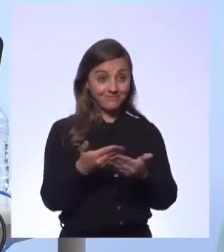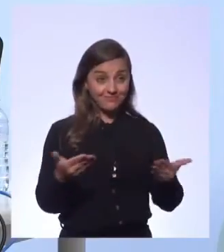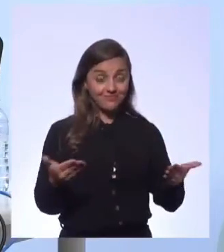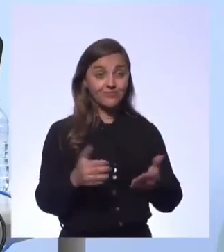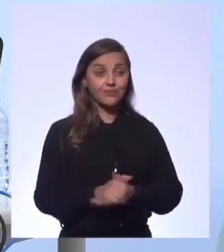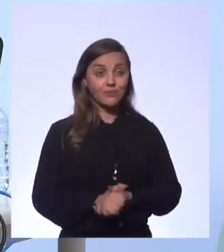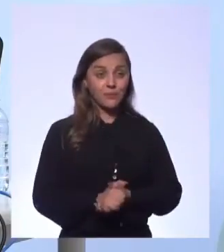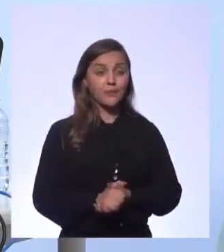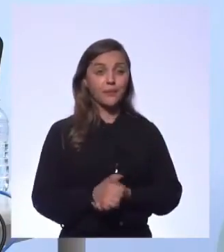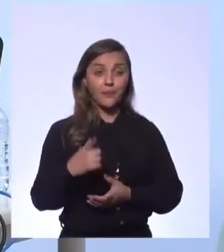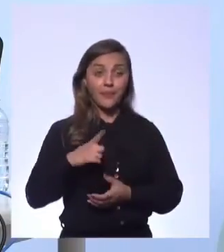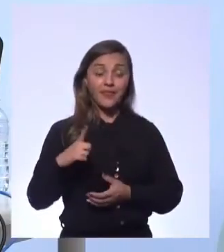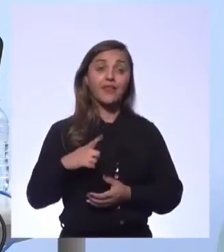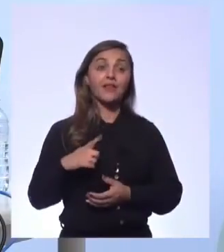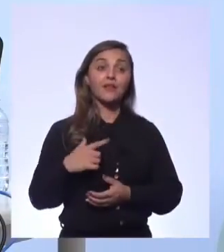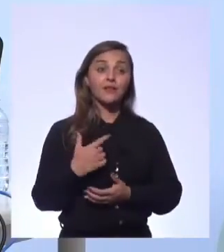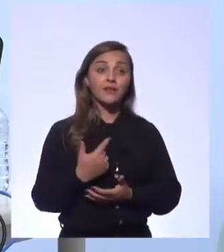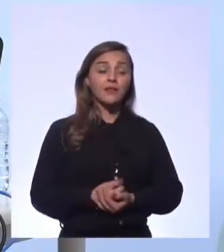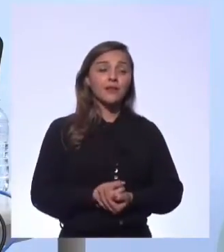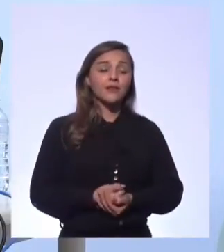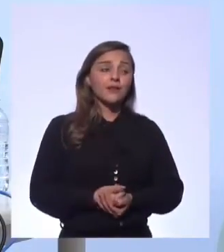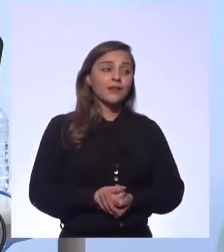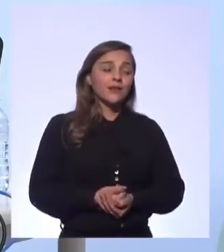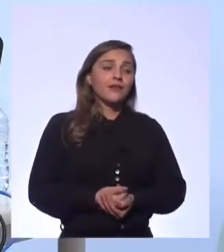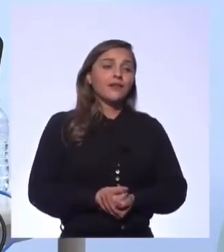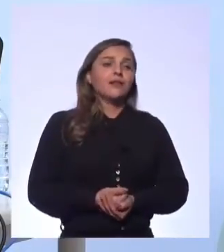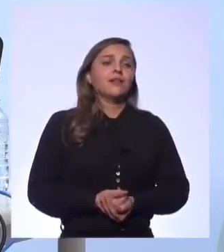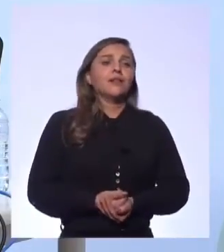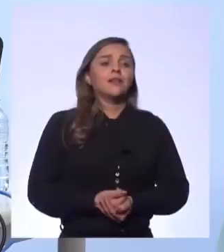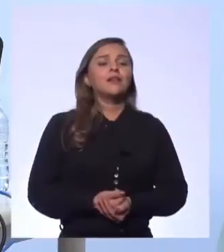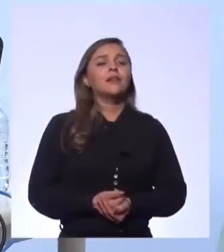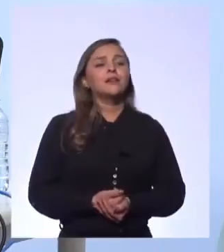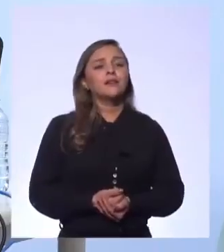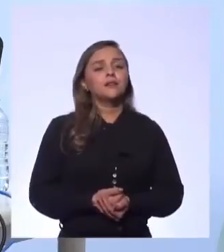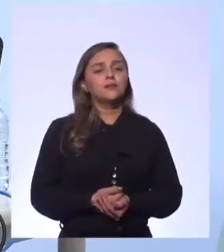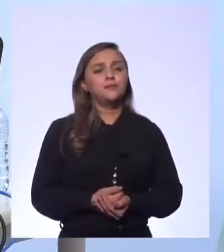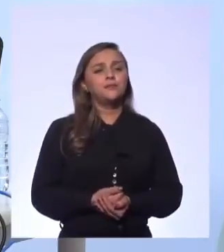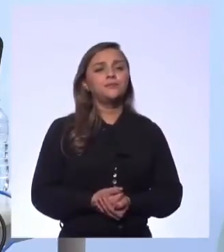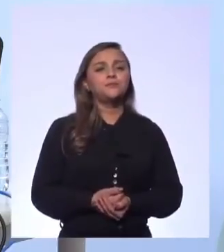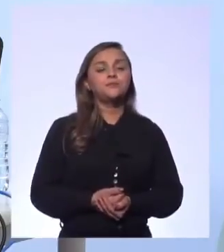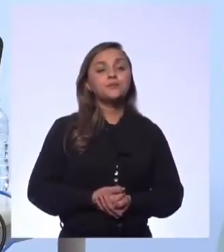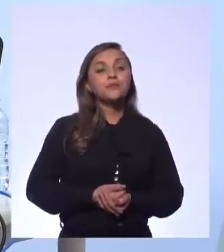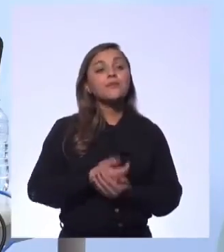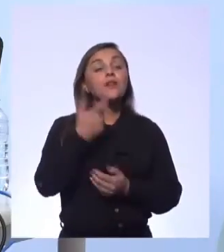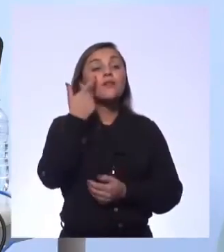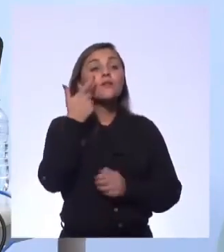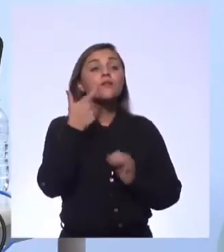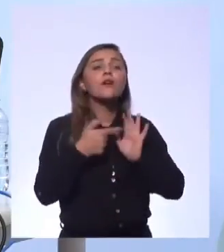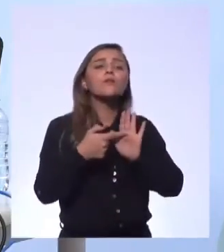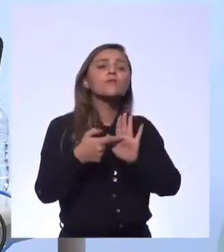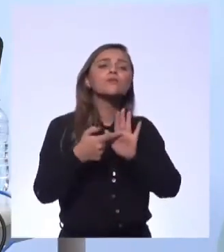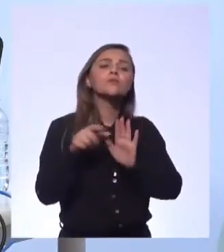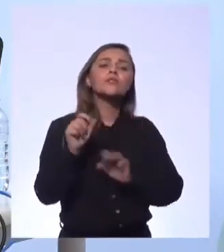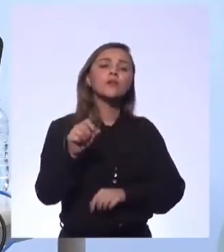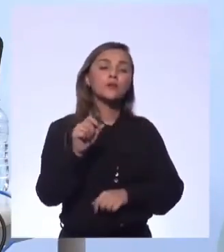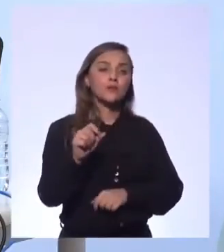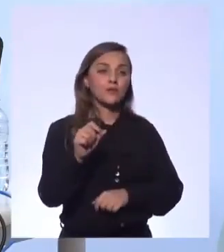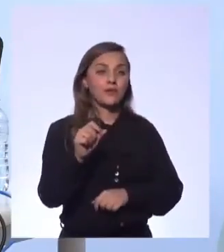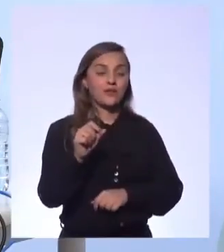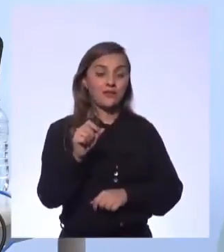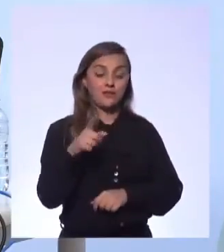medida que você tem tudo isso, aí já trazendo um pouco dessa vertente, a gente começa a trazer a figura de quem? Do agente de